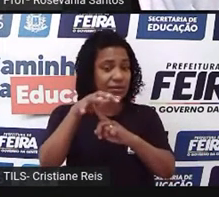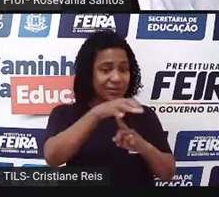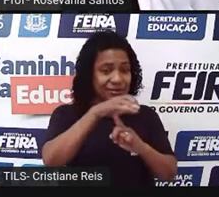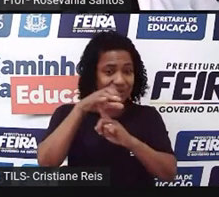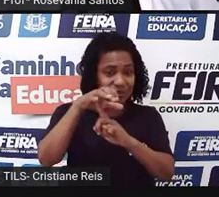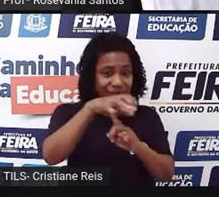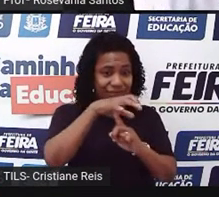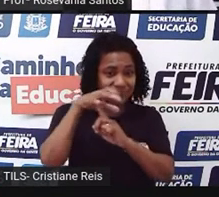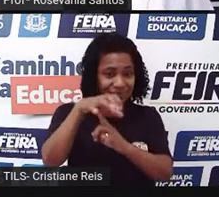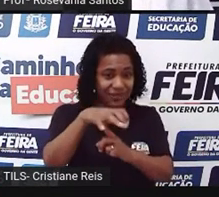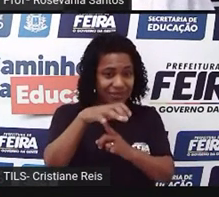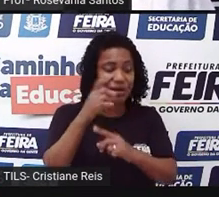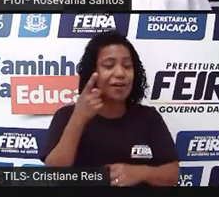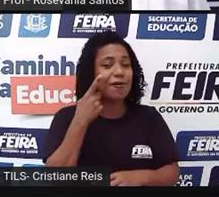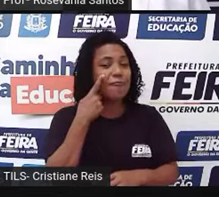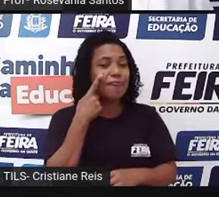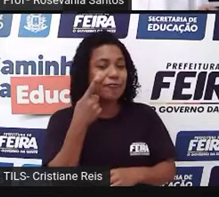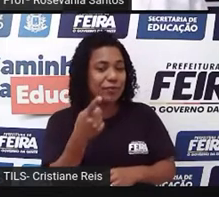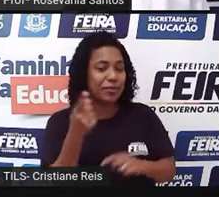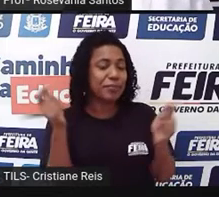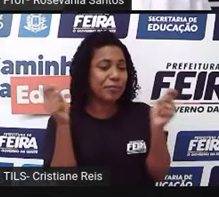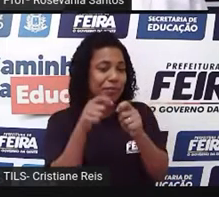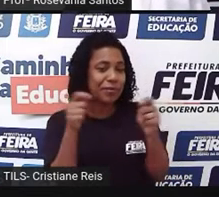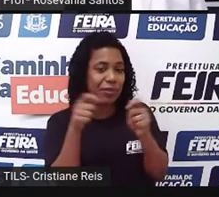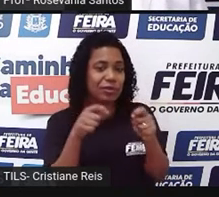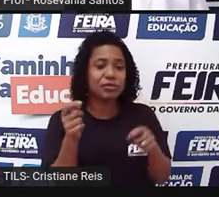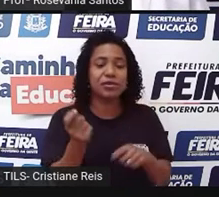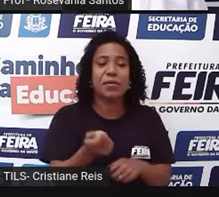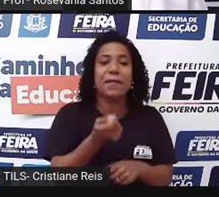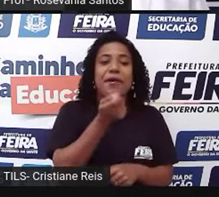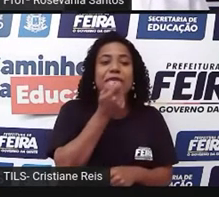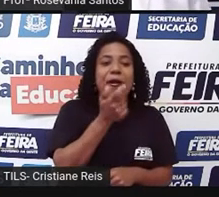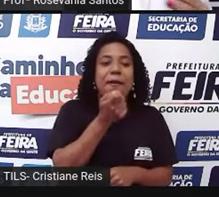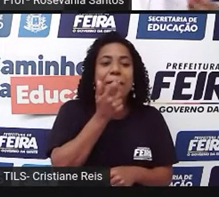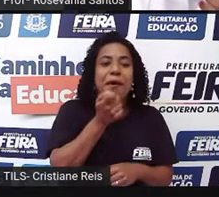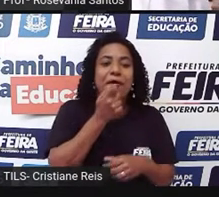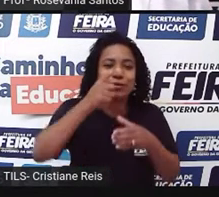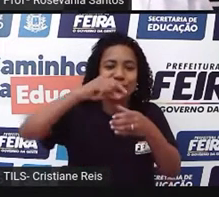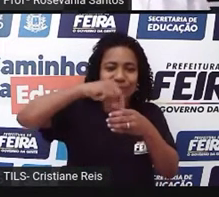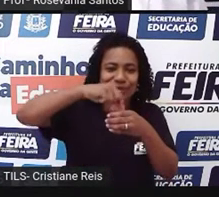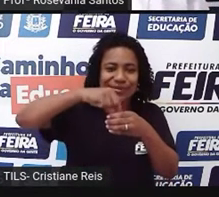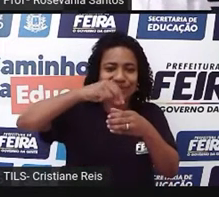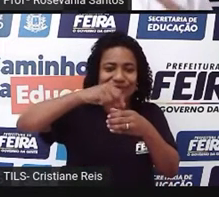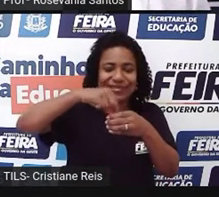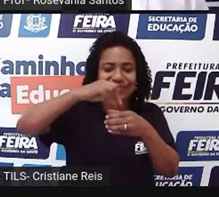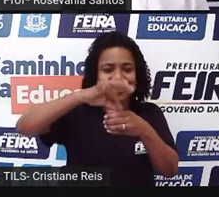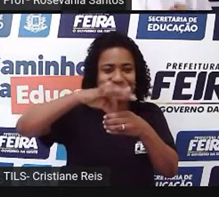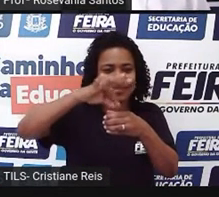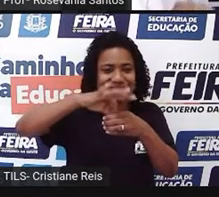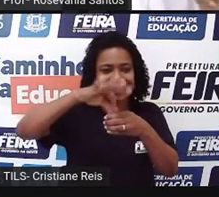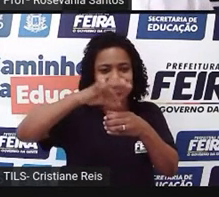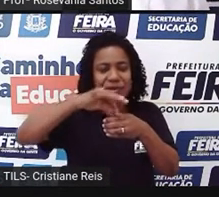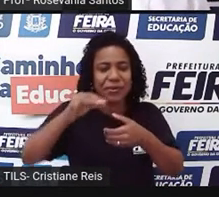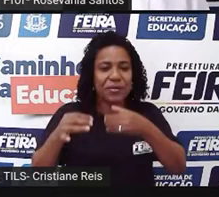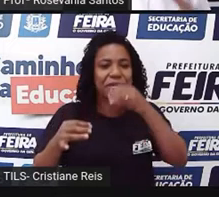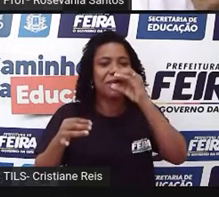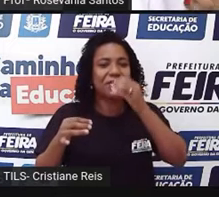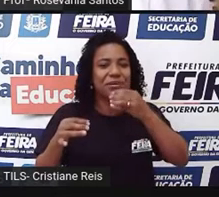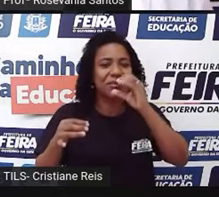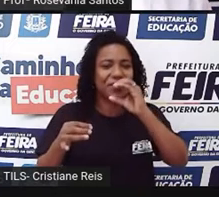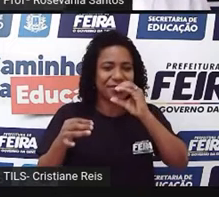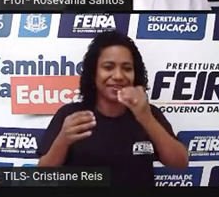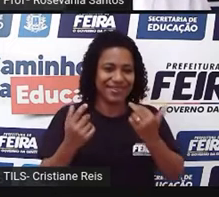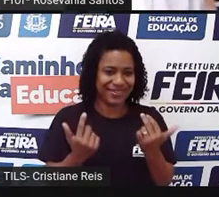representação, né, da medicina popular é algo bastante característico. Quase toda feira tem aquela pessoa